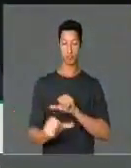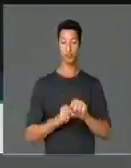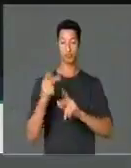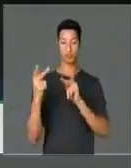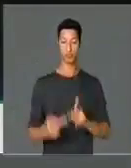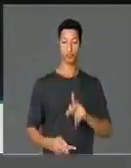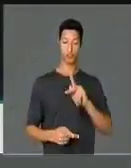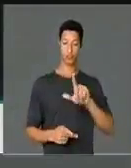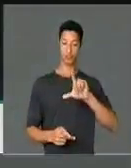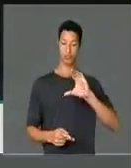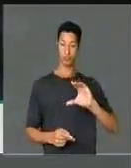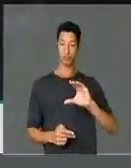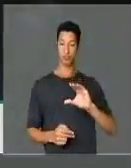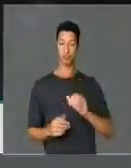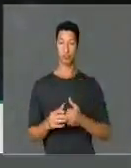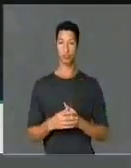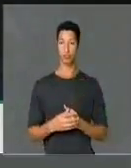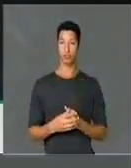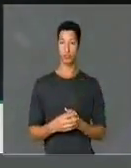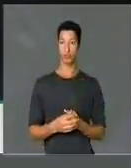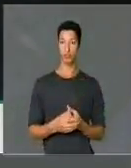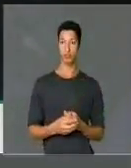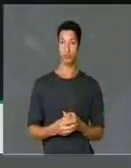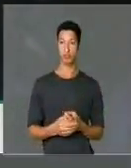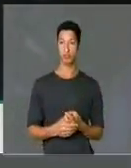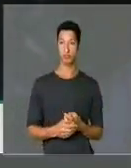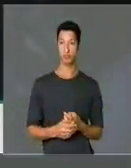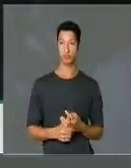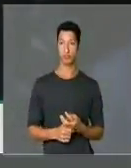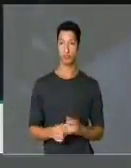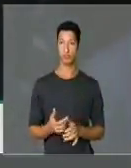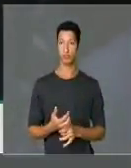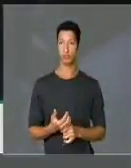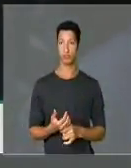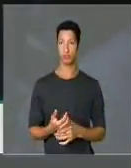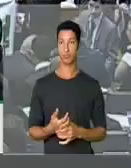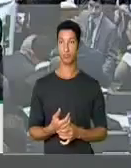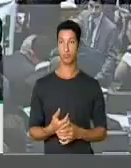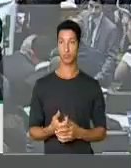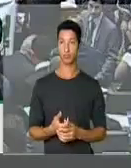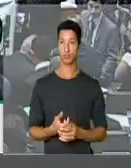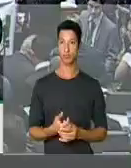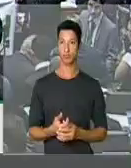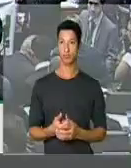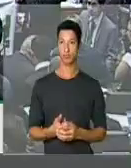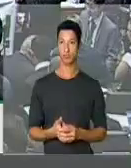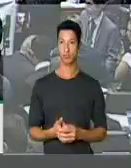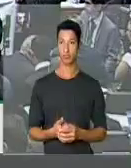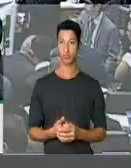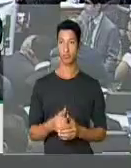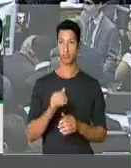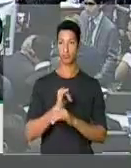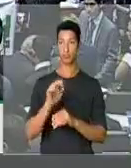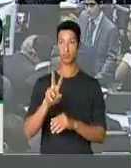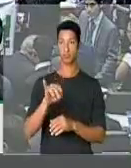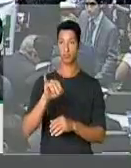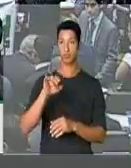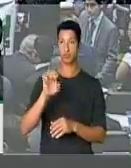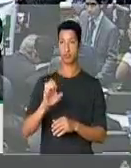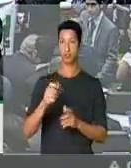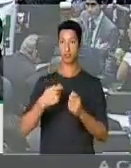projeto de conversão de viés